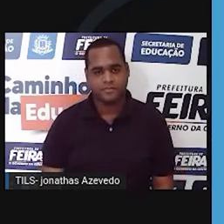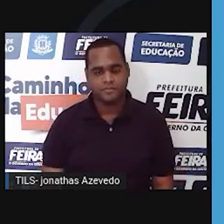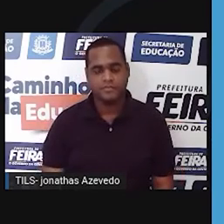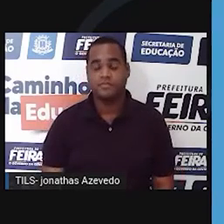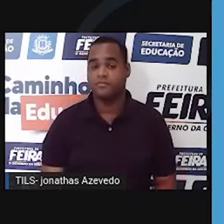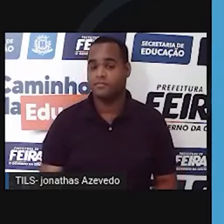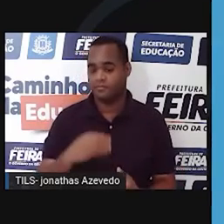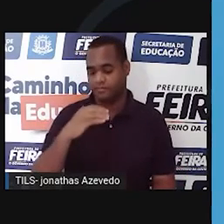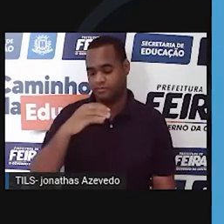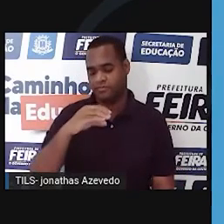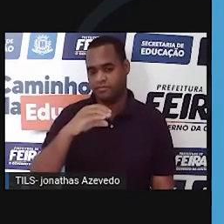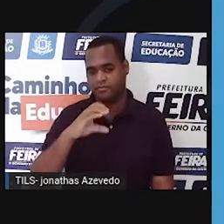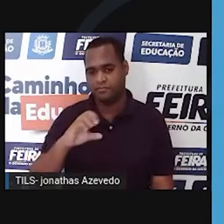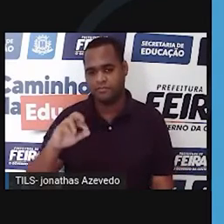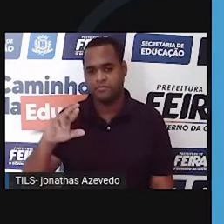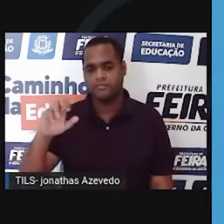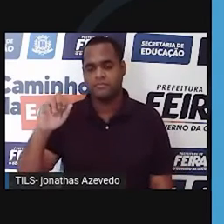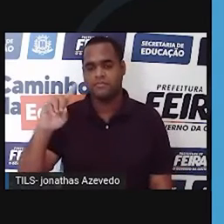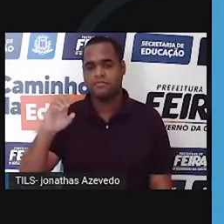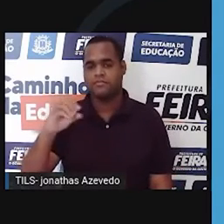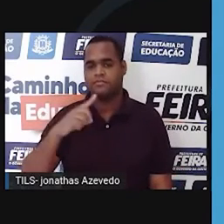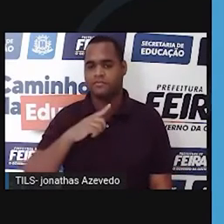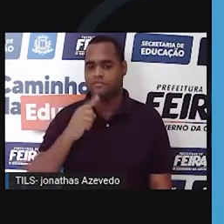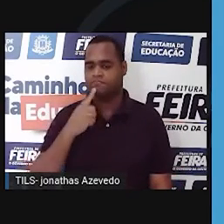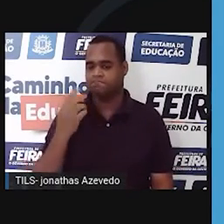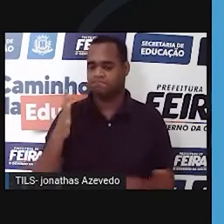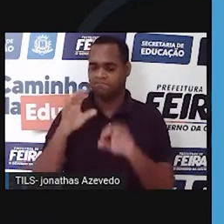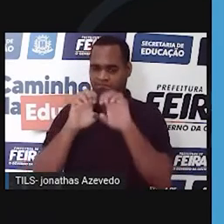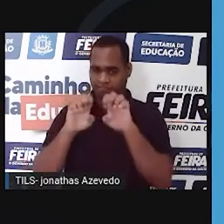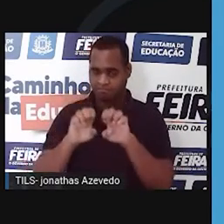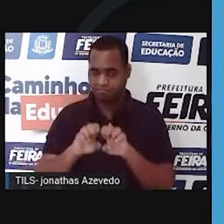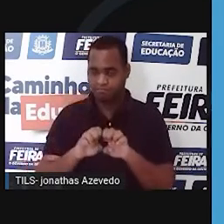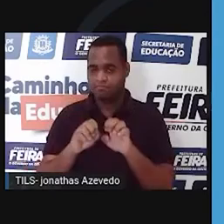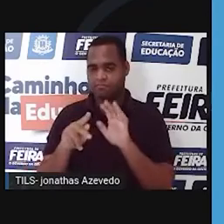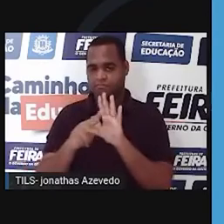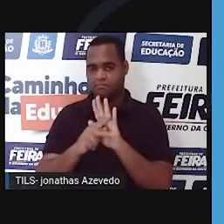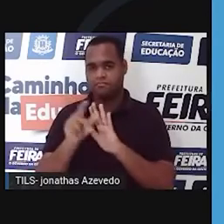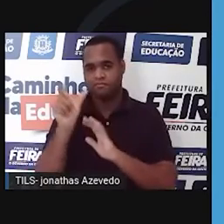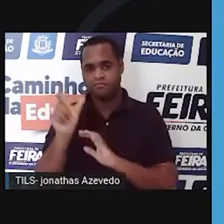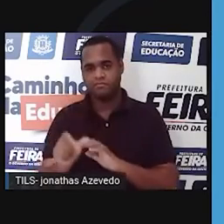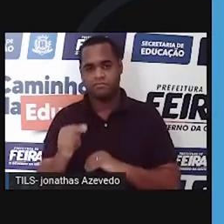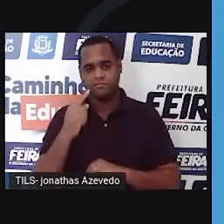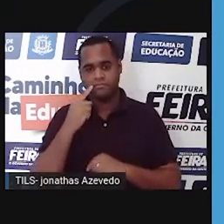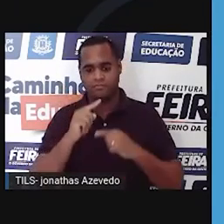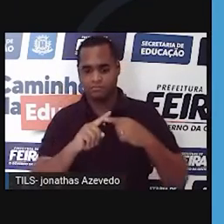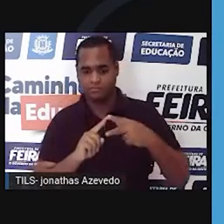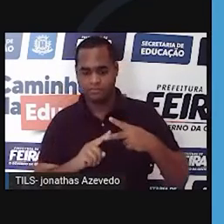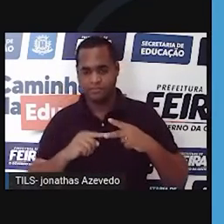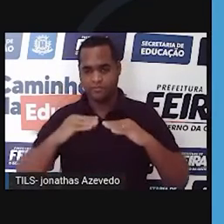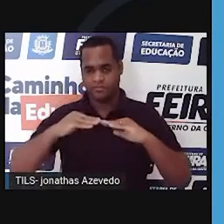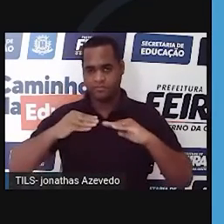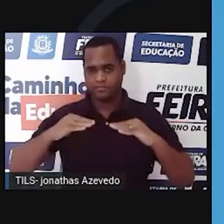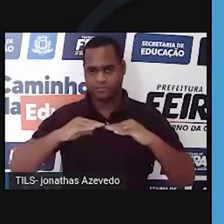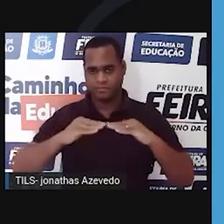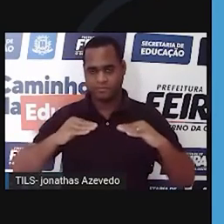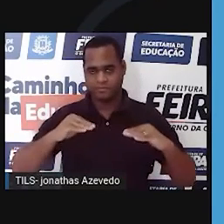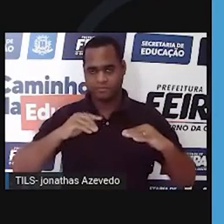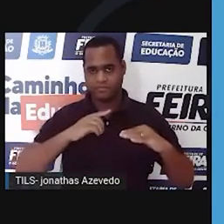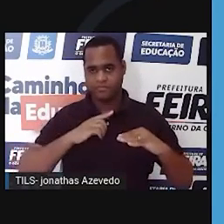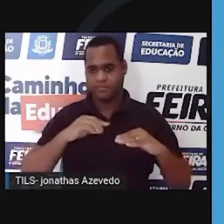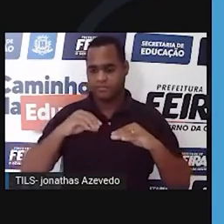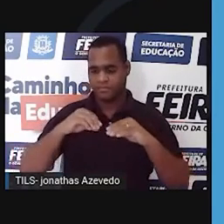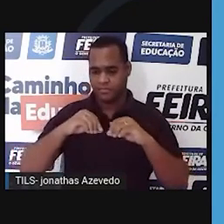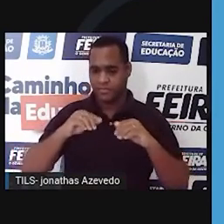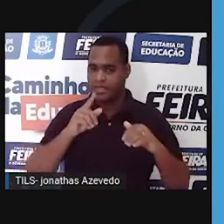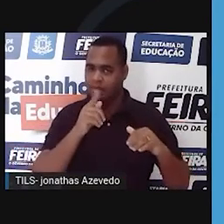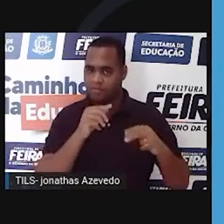O cerrado tem uma estrutura savânica, ele tem duas camadas, uma de árvores e uma de capins